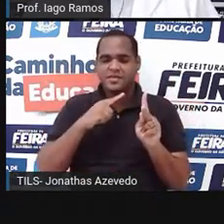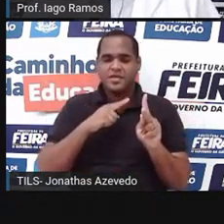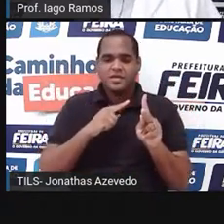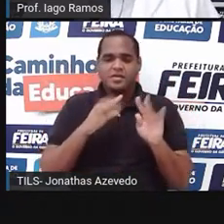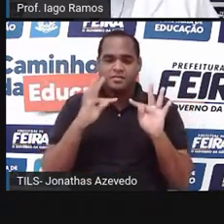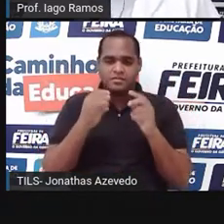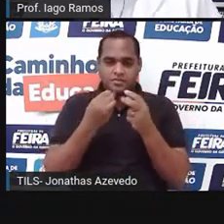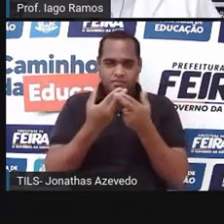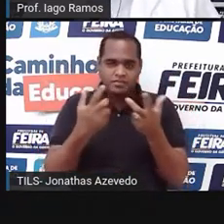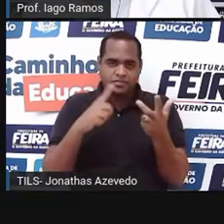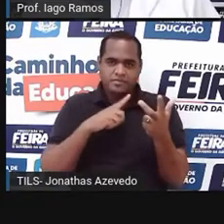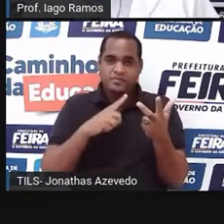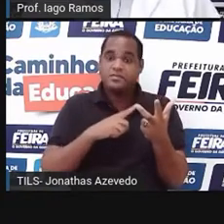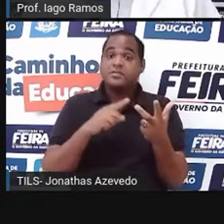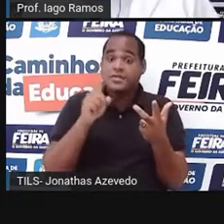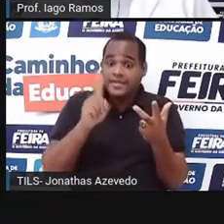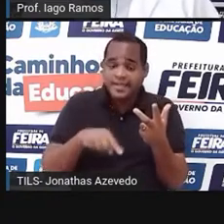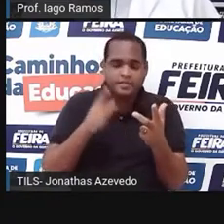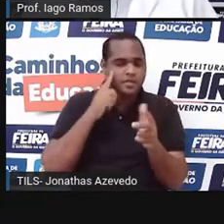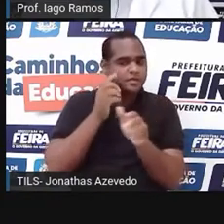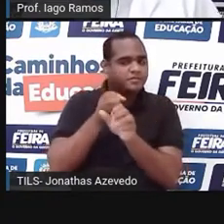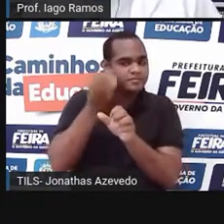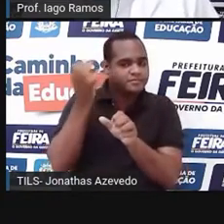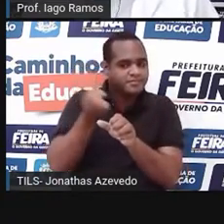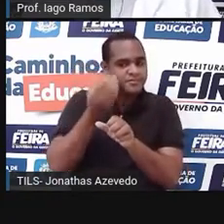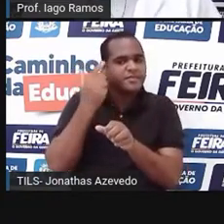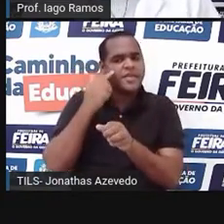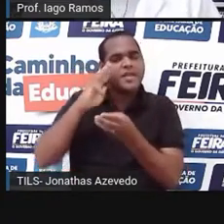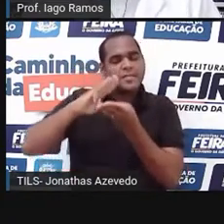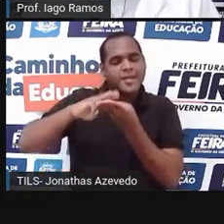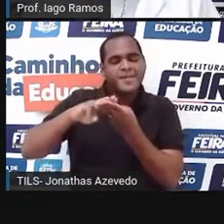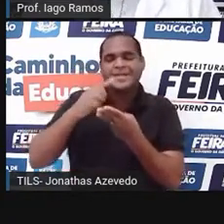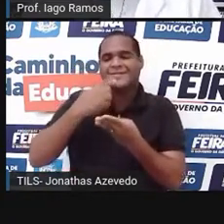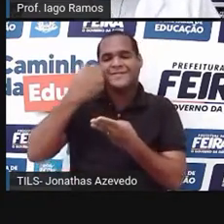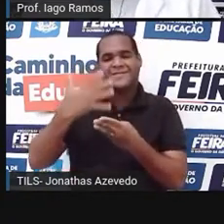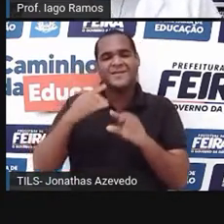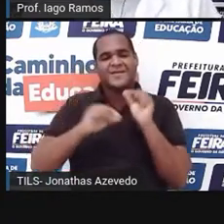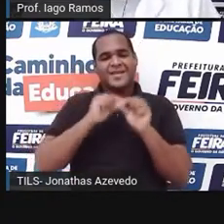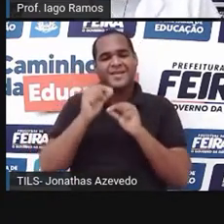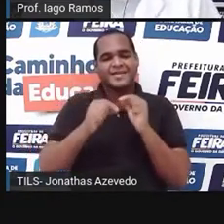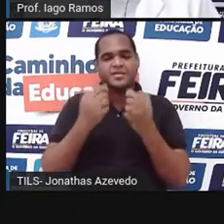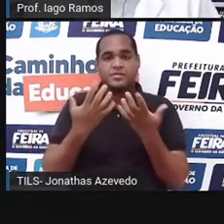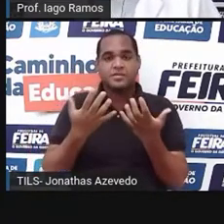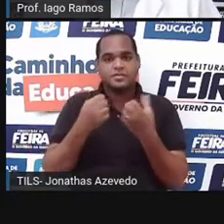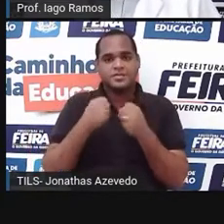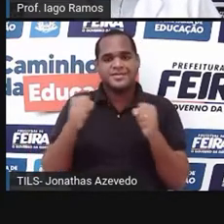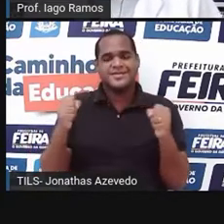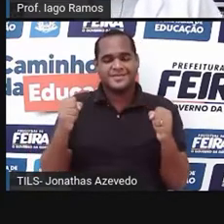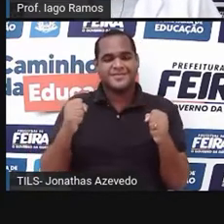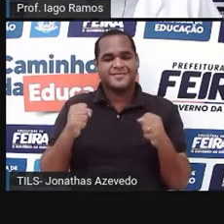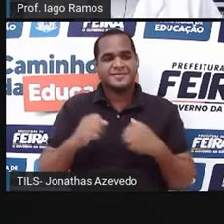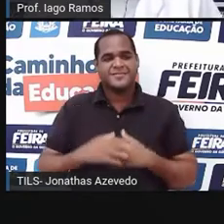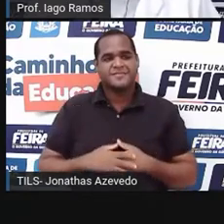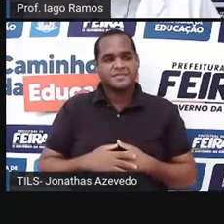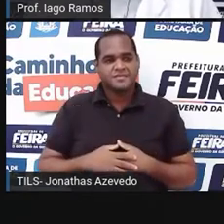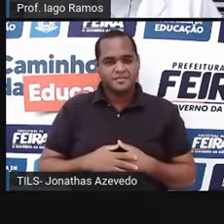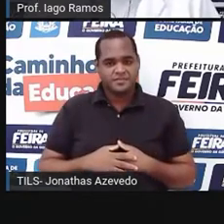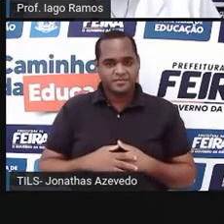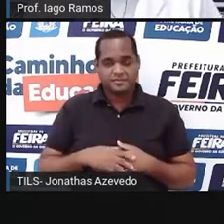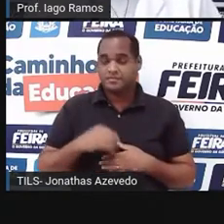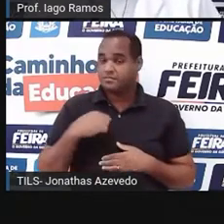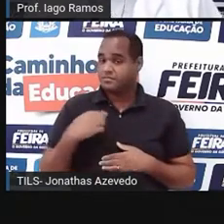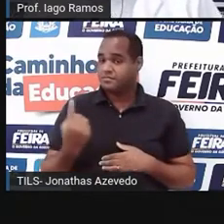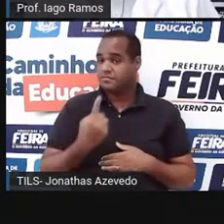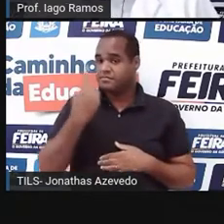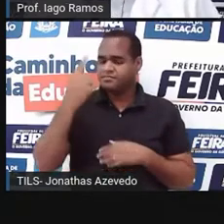o que tem medida ou quantidade, a matemática vai chamar isso de grandeza, tá? A nossa altura é uma